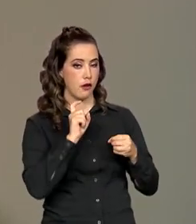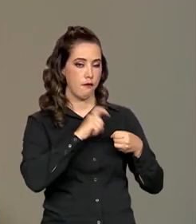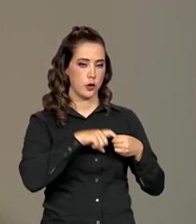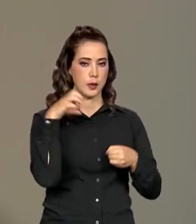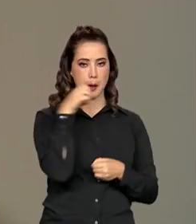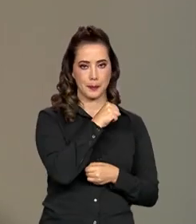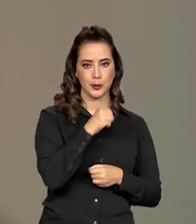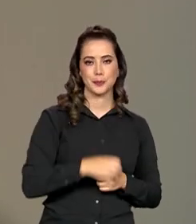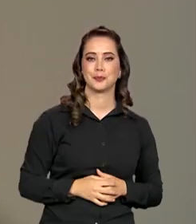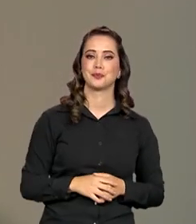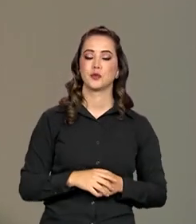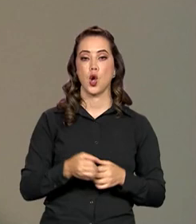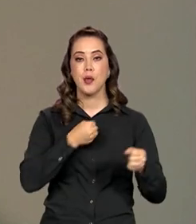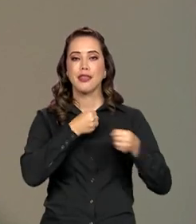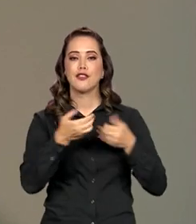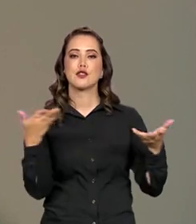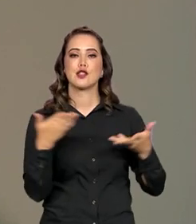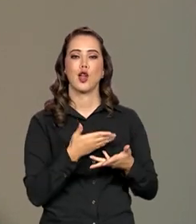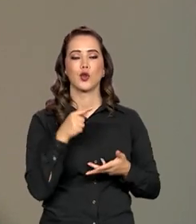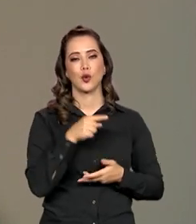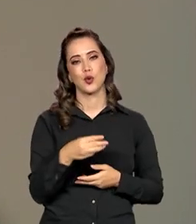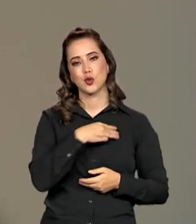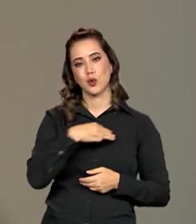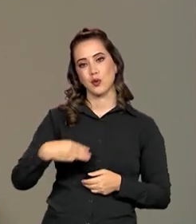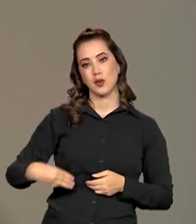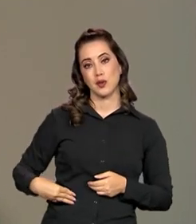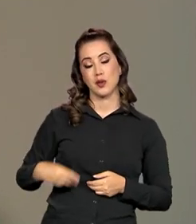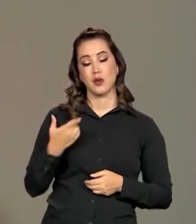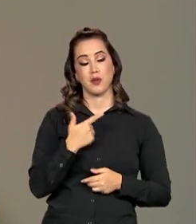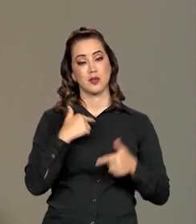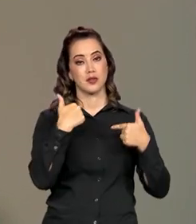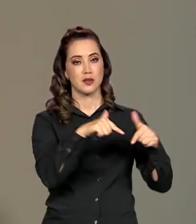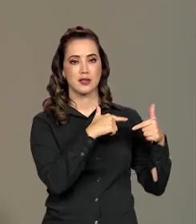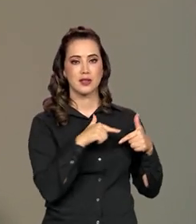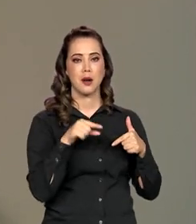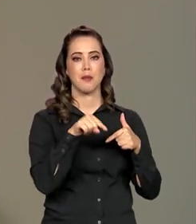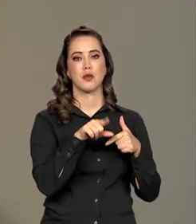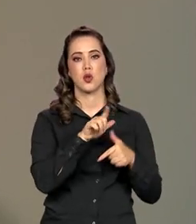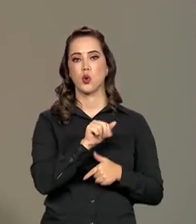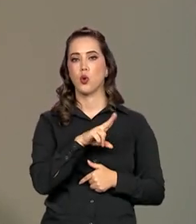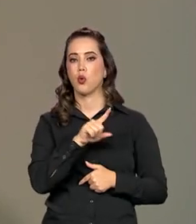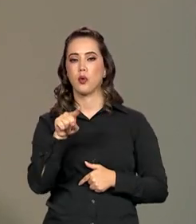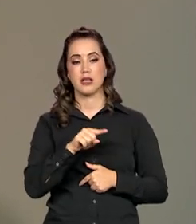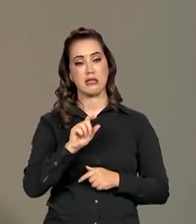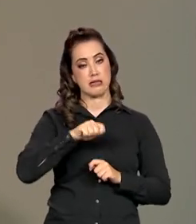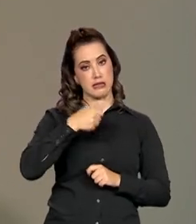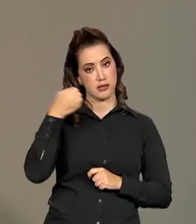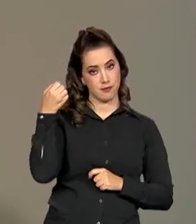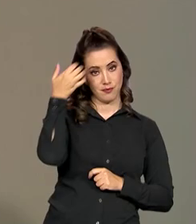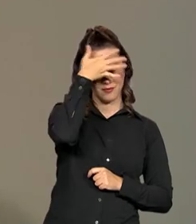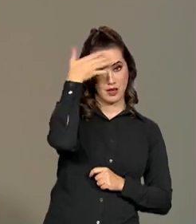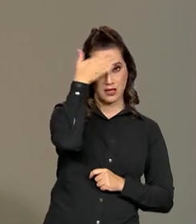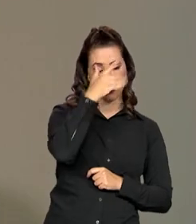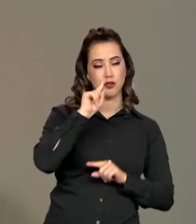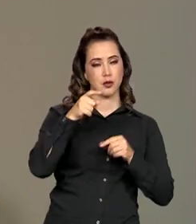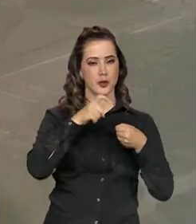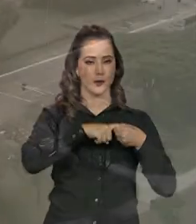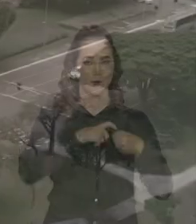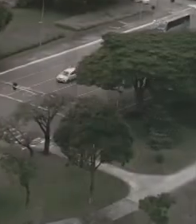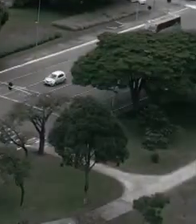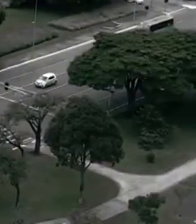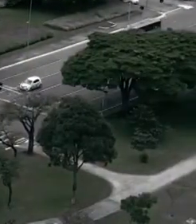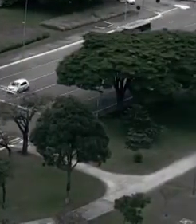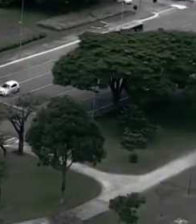instantes. O entrevistado aqui no Brasil em Pauta é o ministro do Trabalho e Emprego, Luiz Marinho. Voltamos já já.